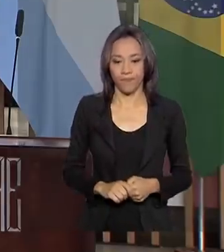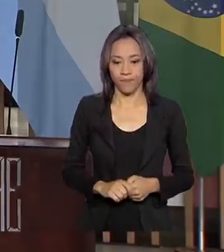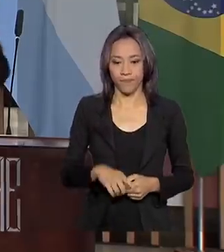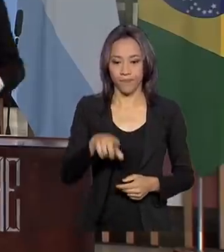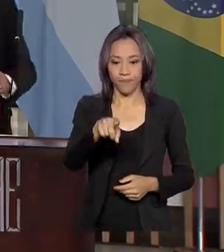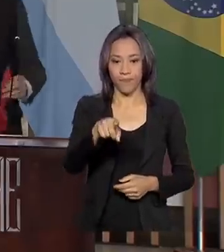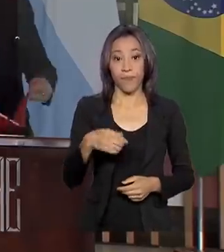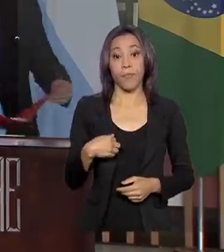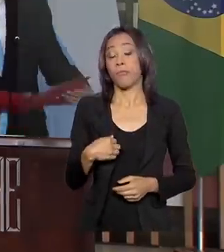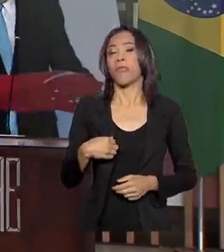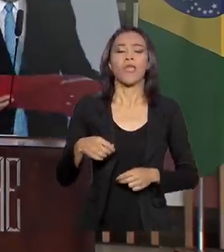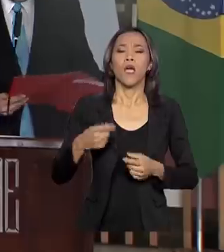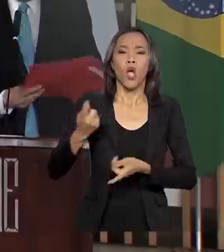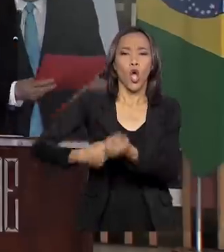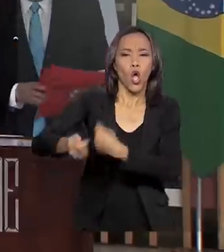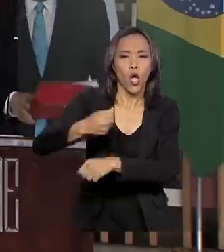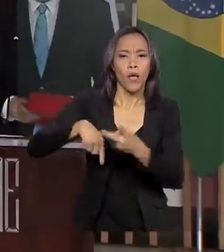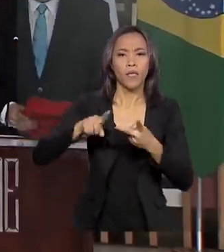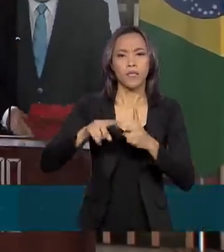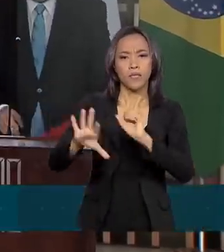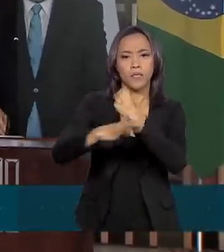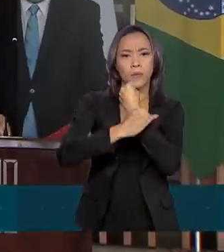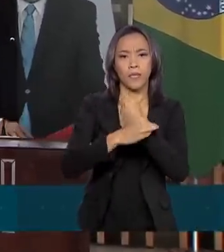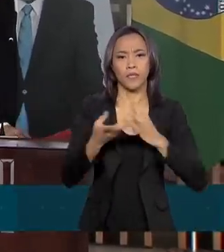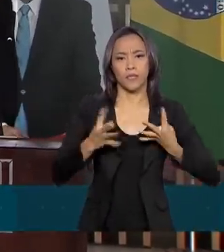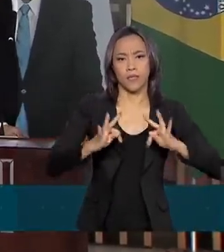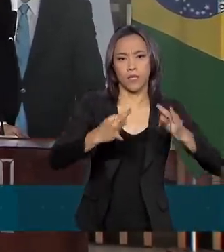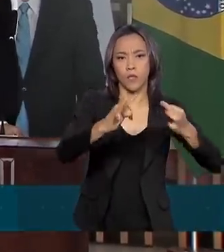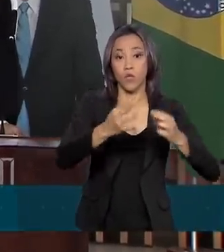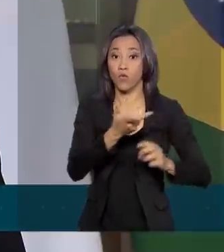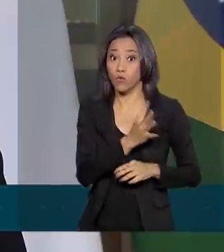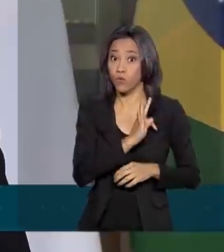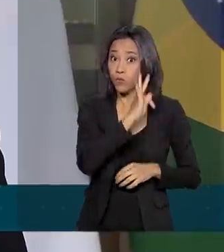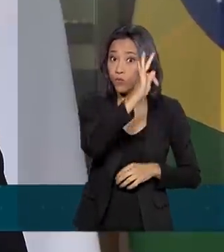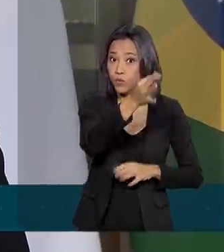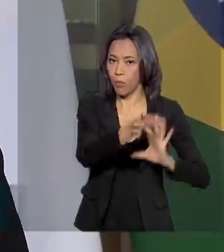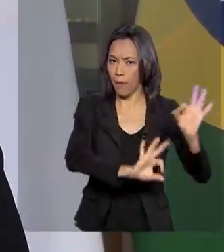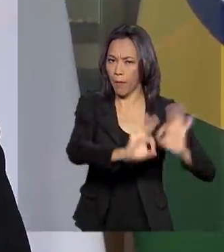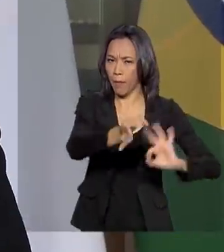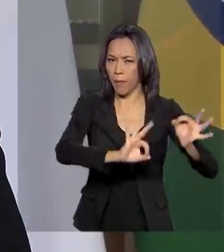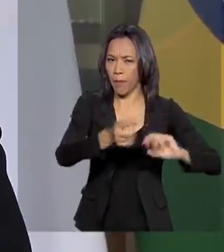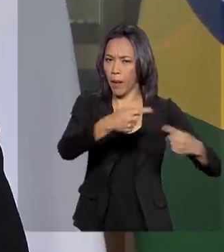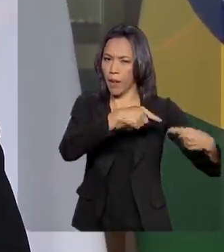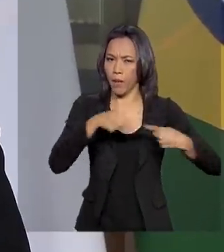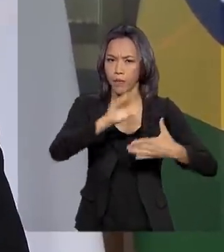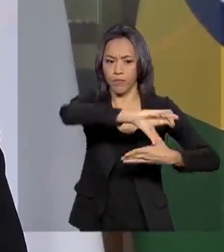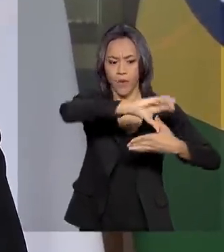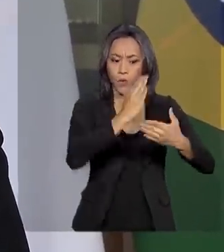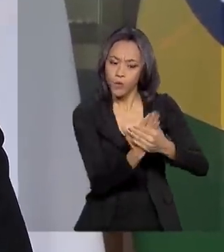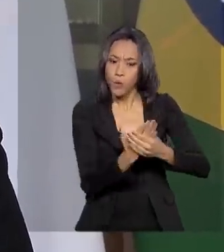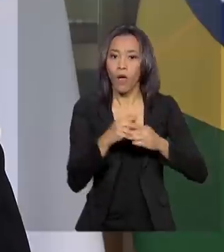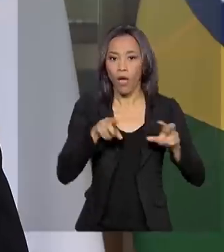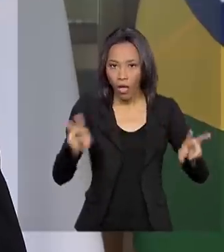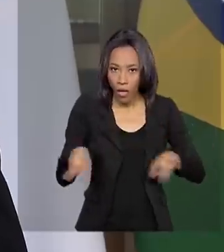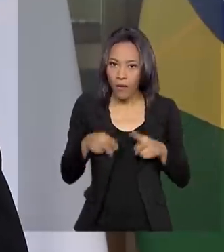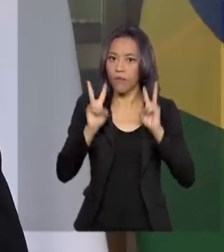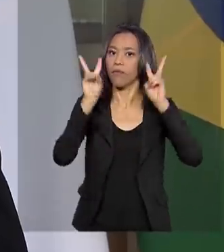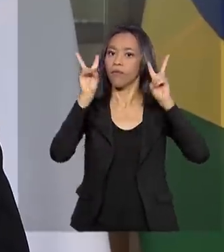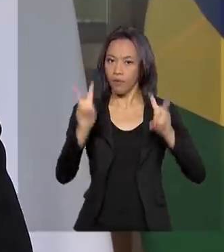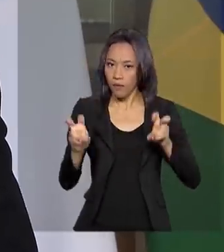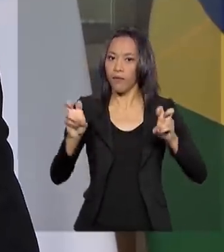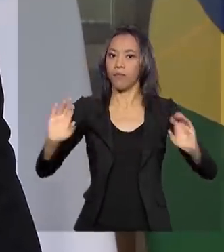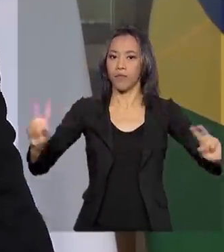Comércio, segurança, tecnologia, futuro do Mercosul. Assuntos que pautaram a reunião entre os ministros das Relações